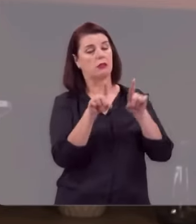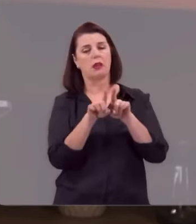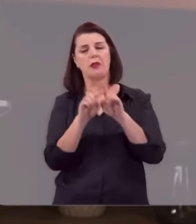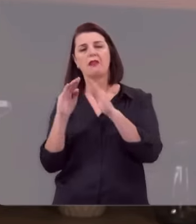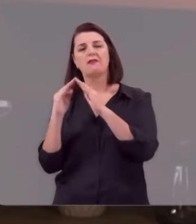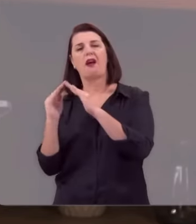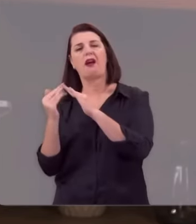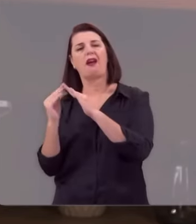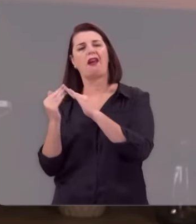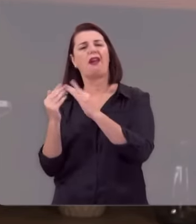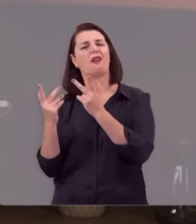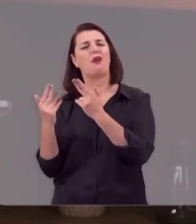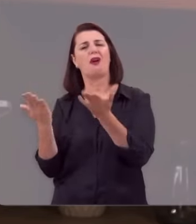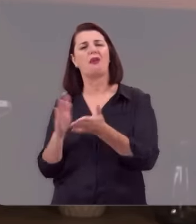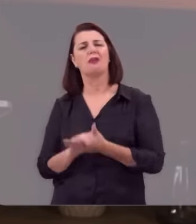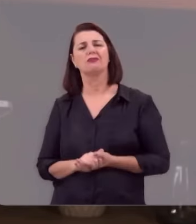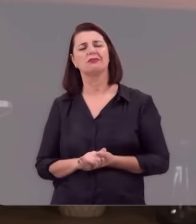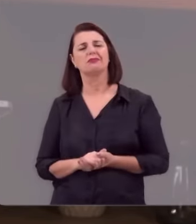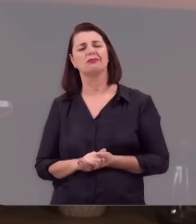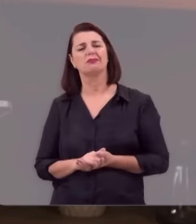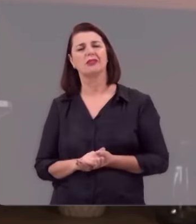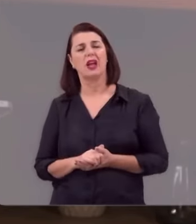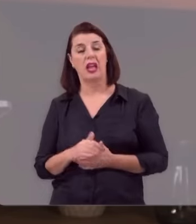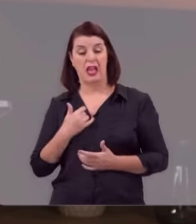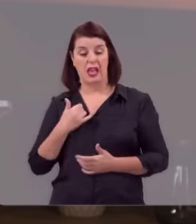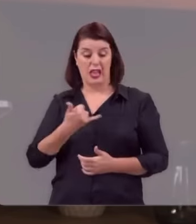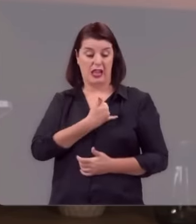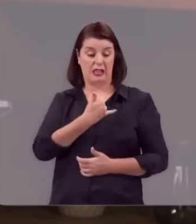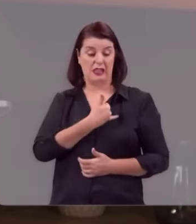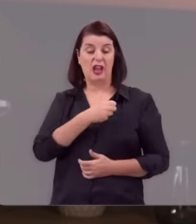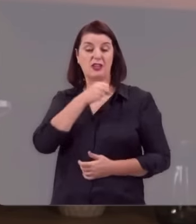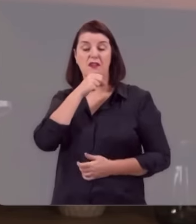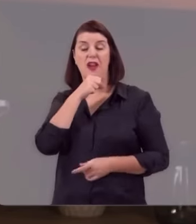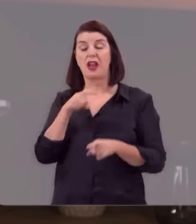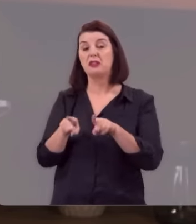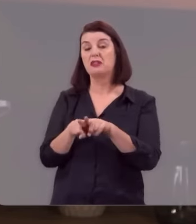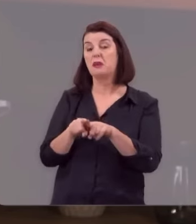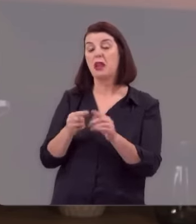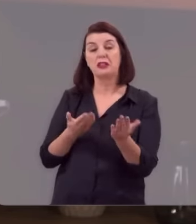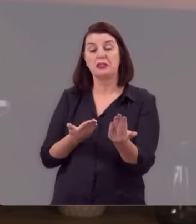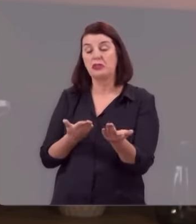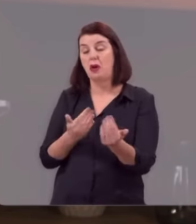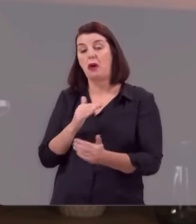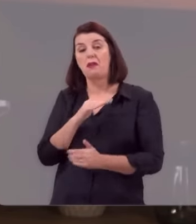Choupana, do mesmo jeito. Chega para o homem avançado em idade e chega para o jovem cheio de vigor.